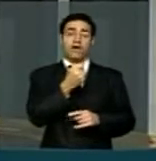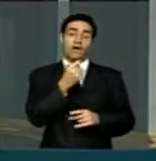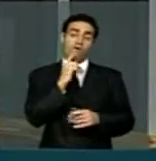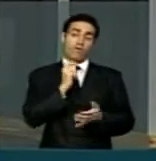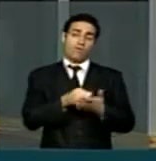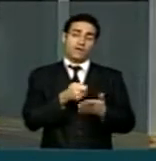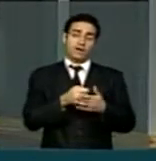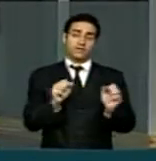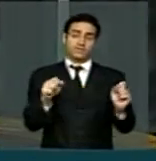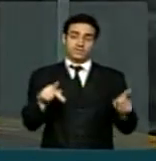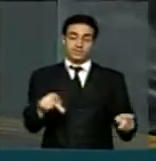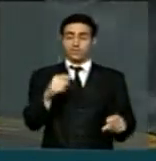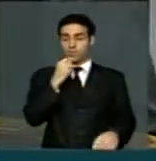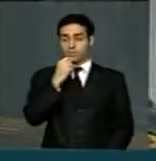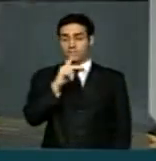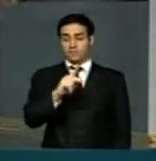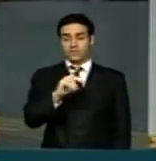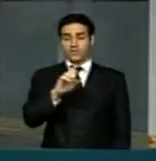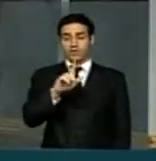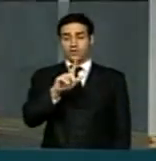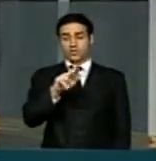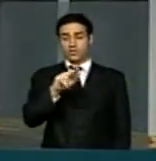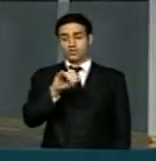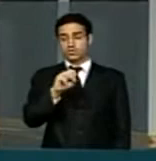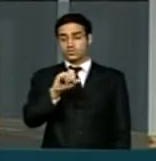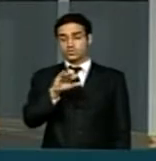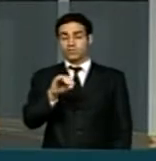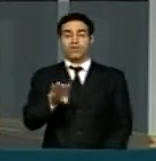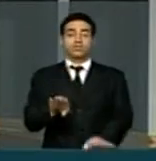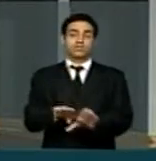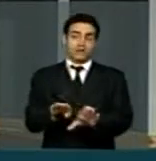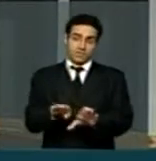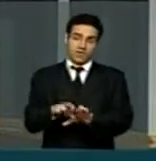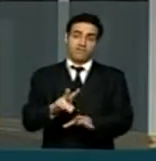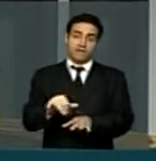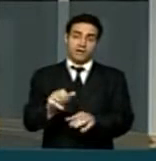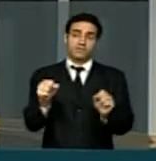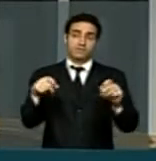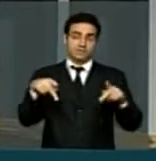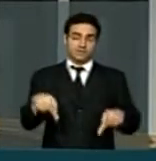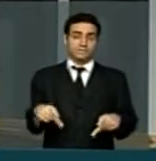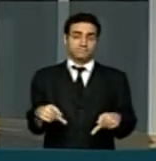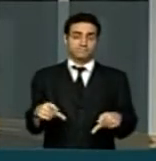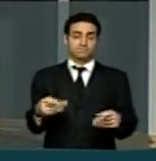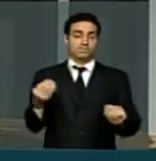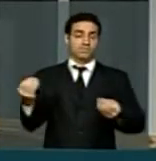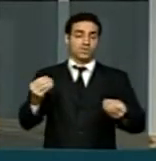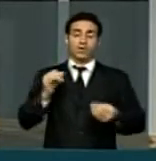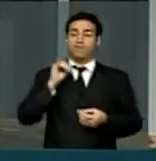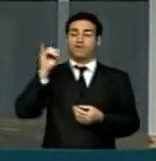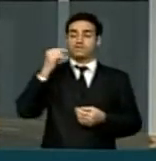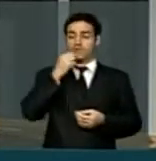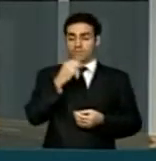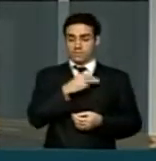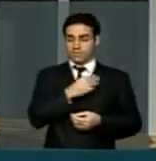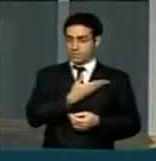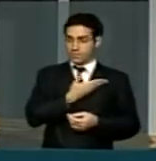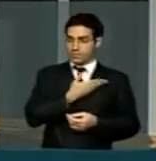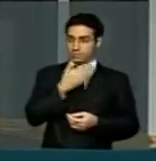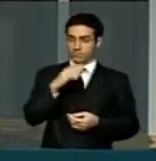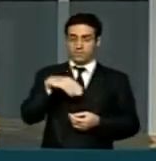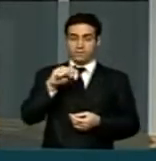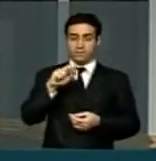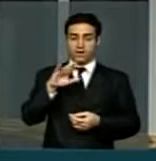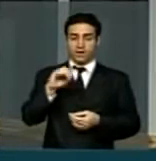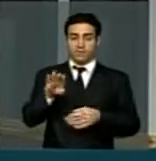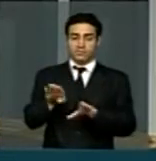também. E aí será que eu poderia dizer para o meu querido Mauro Benevides, Mauro Benevides se